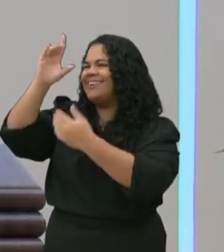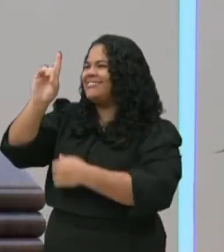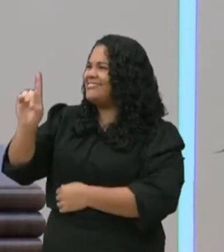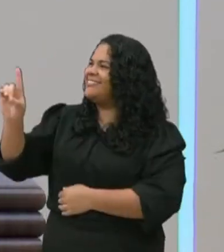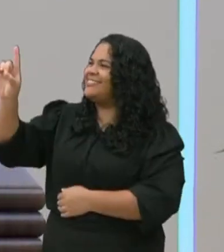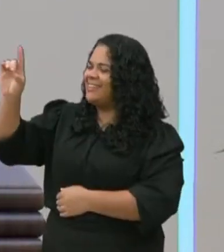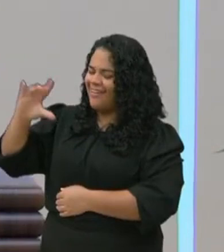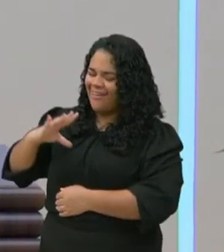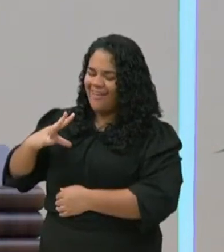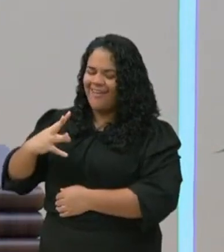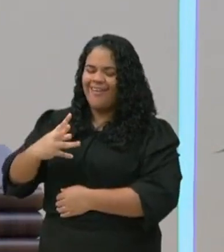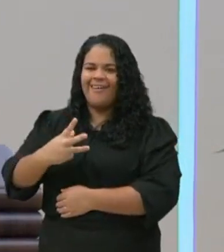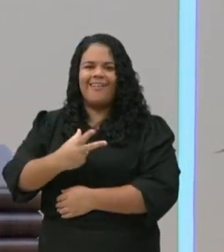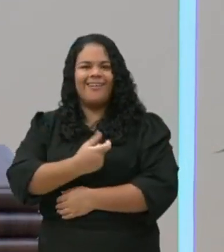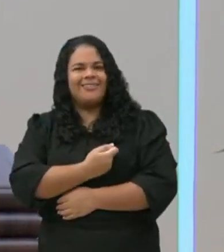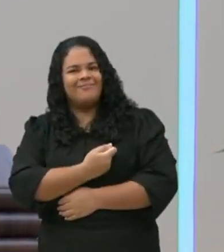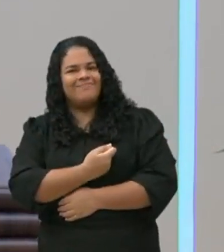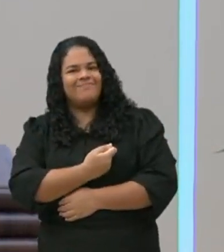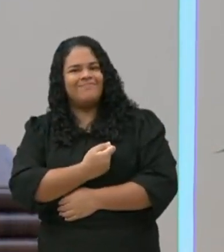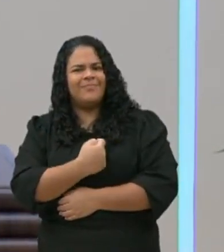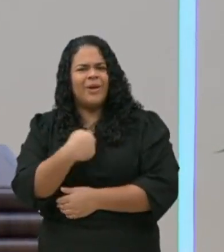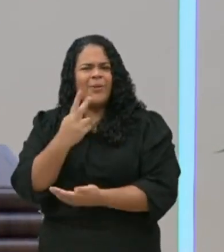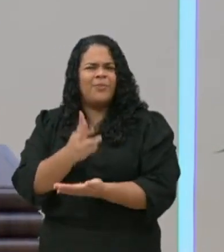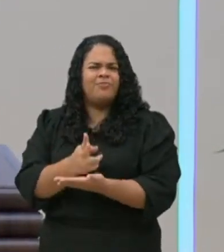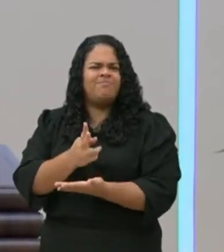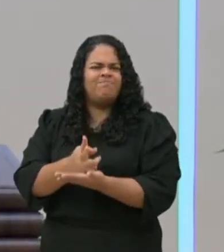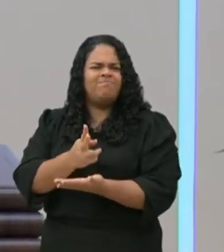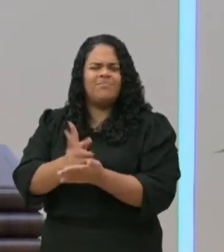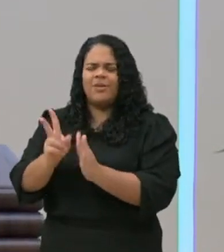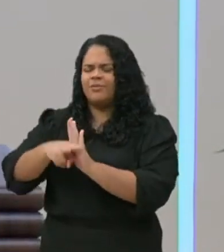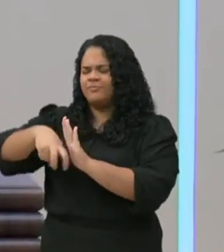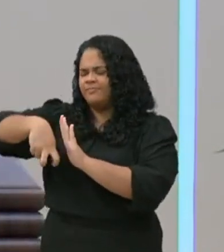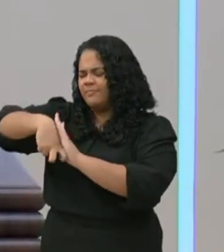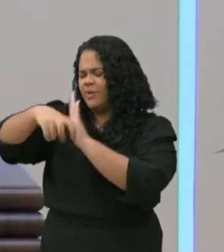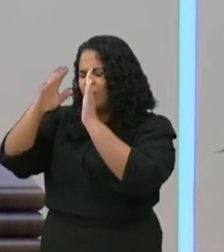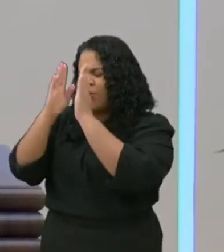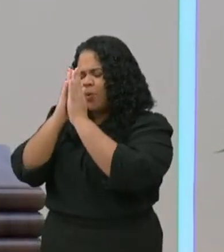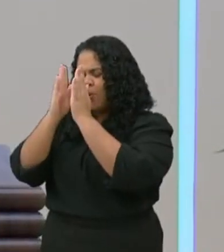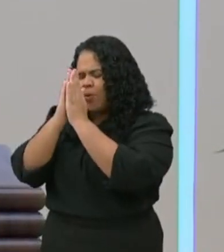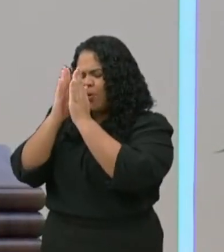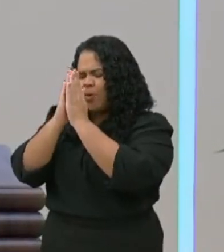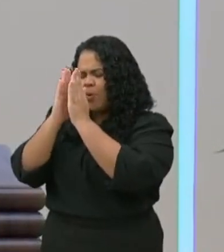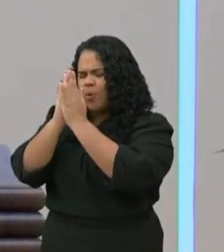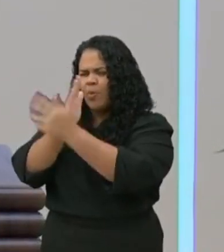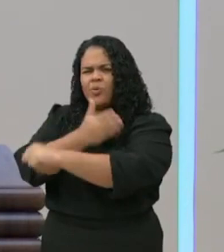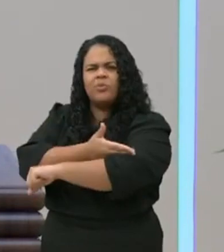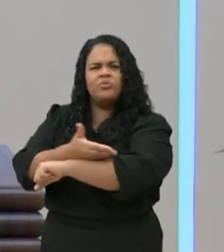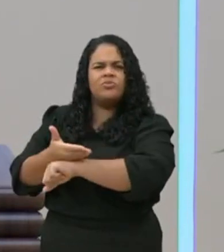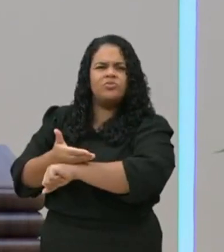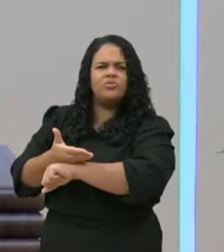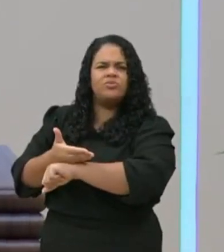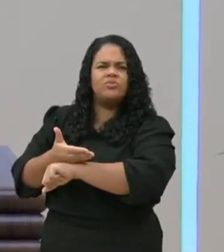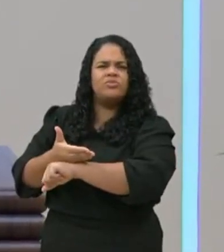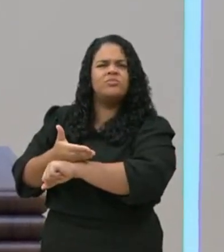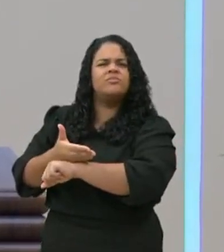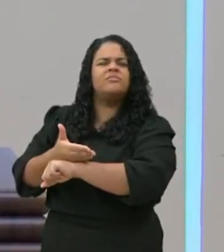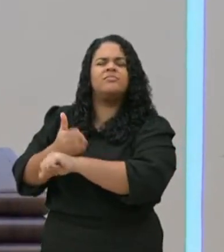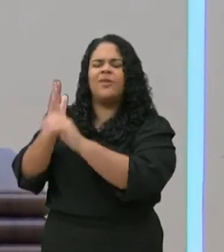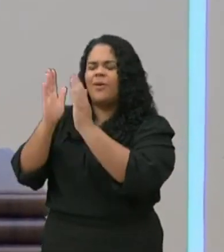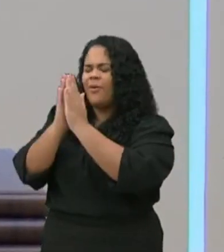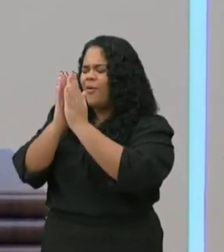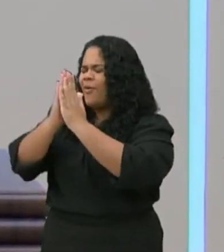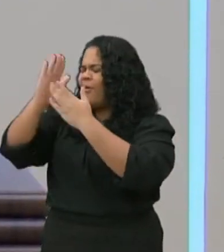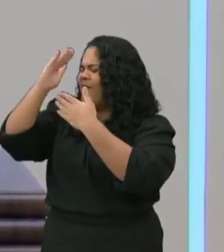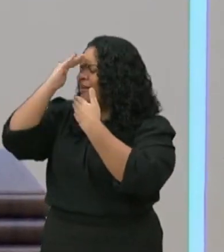Todas as vezes que oro, eu sempre tenho o hábito de orar, agradecendo a Deus por esta tão